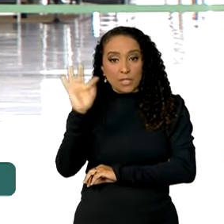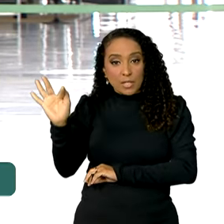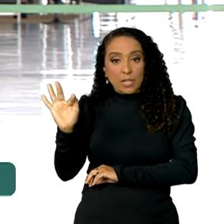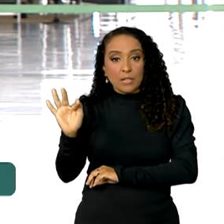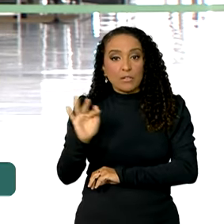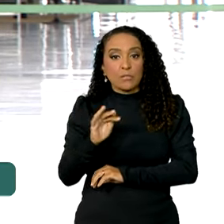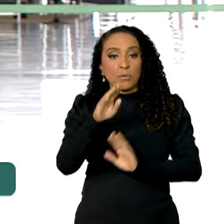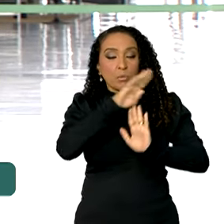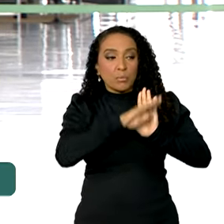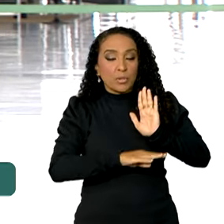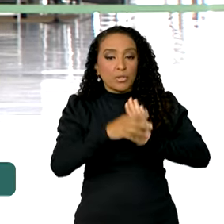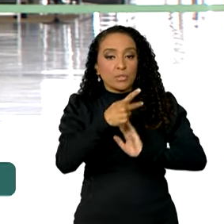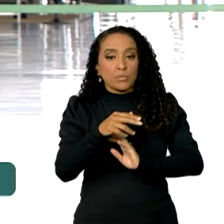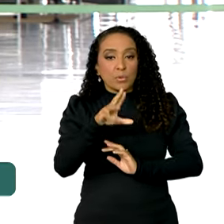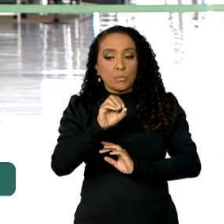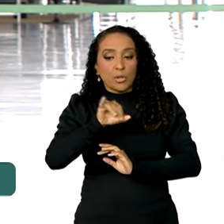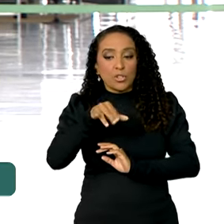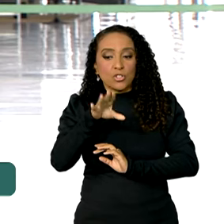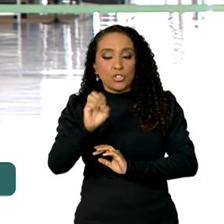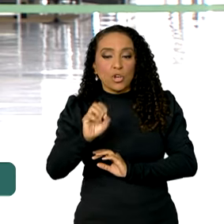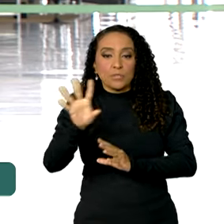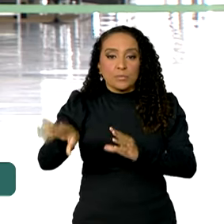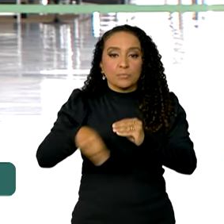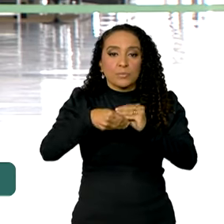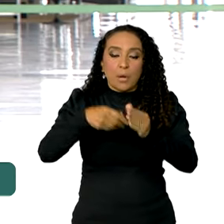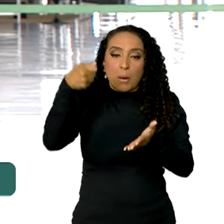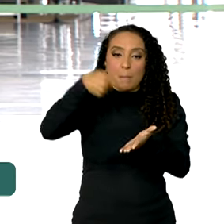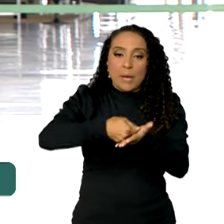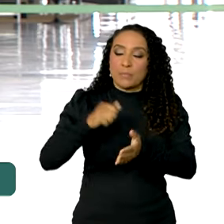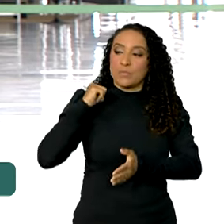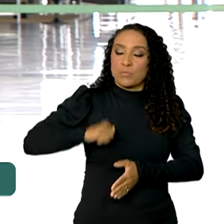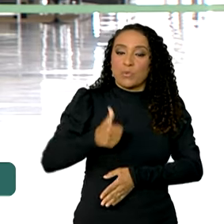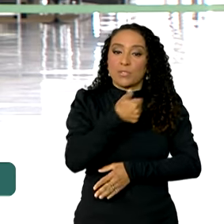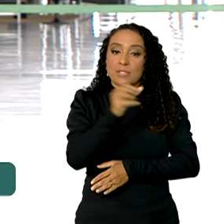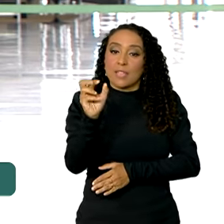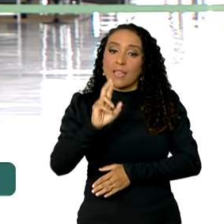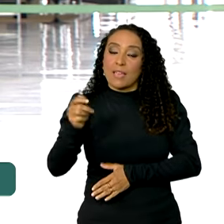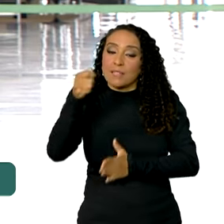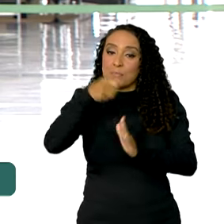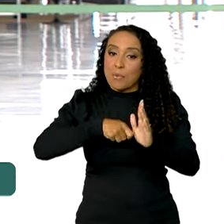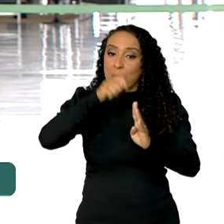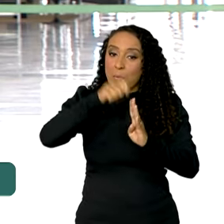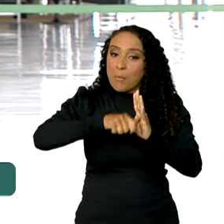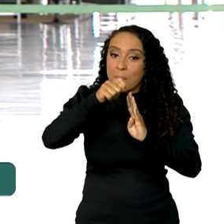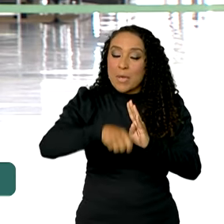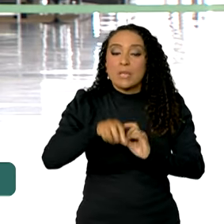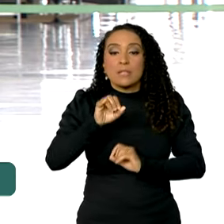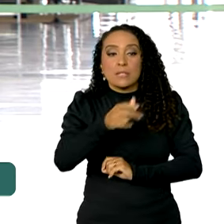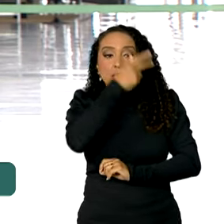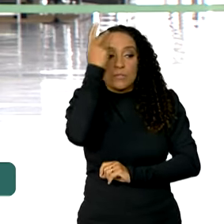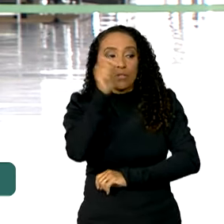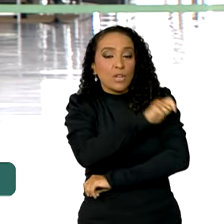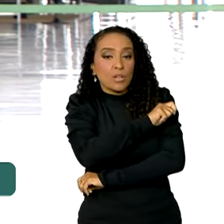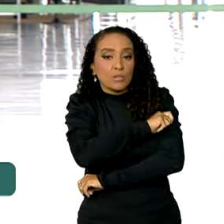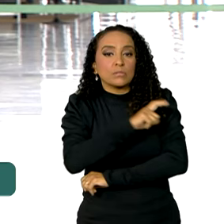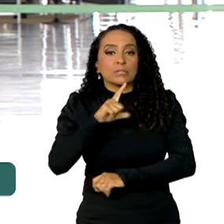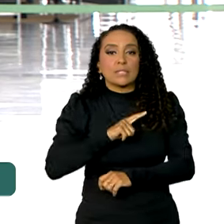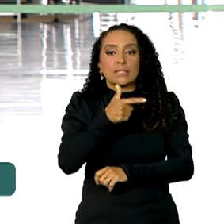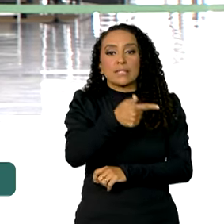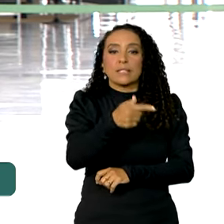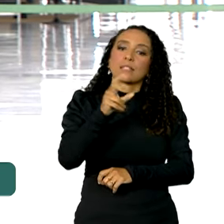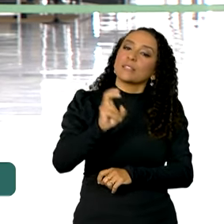o ProJovem reintroduz o pagamento de bolsas de R 100 mensais, desde que os estudantes tenham